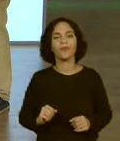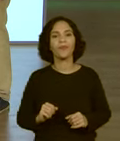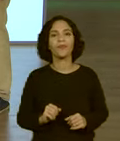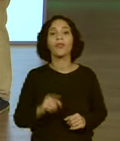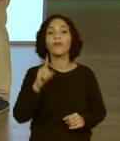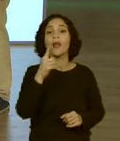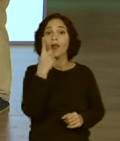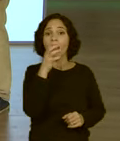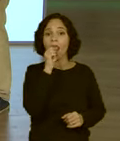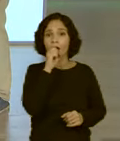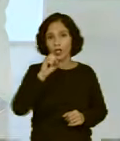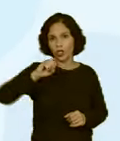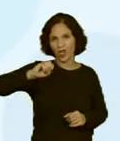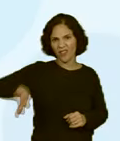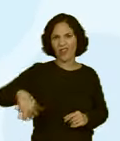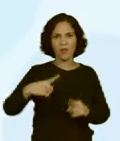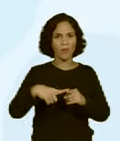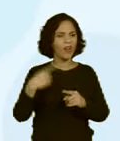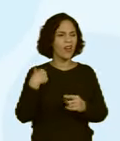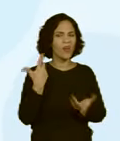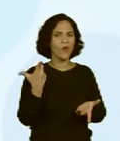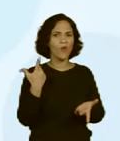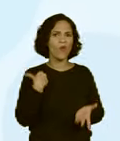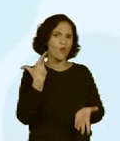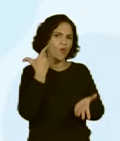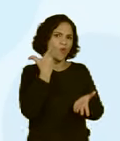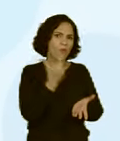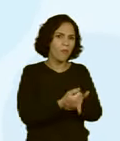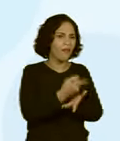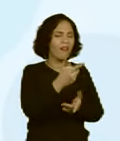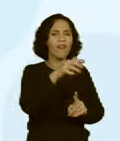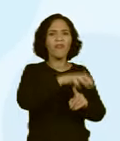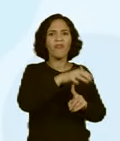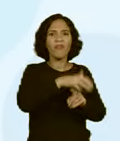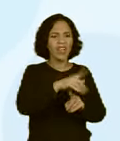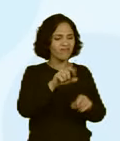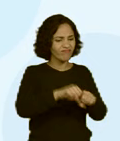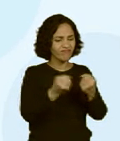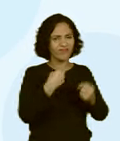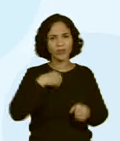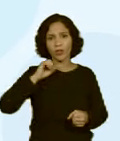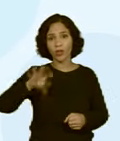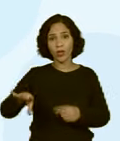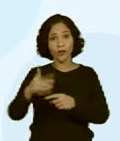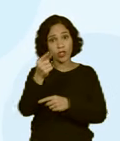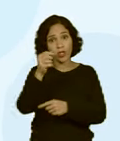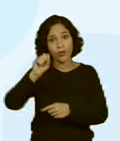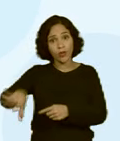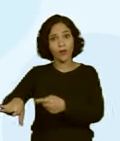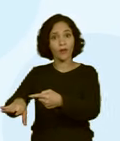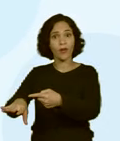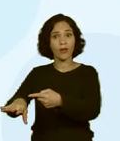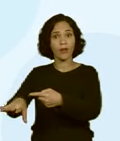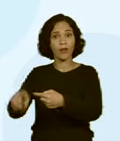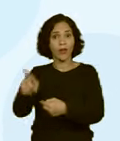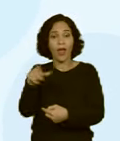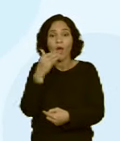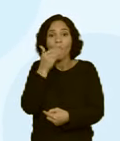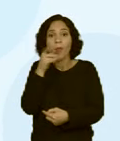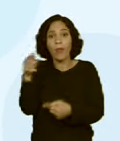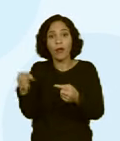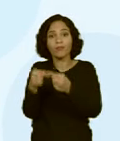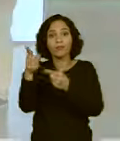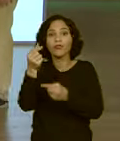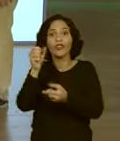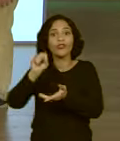uma laranja fora, porque você não comprou, você comprou na feira, ela estragou e você jogou fora, você está jogando dinheiro de alimentação fora,